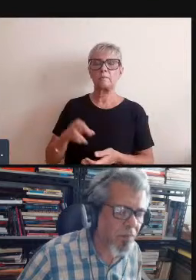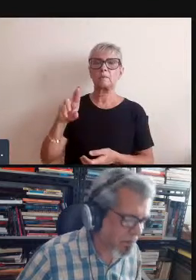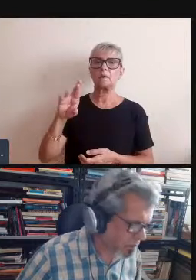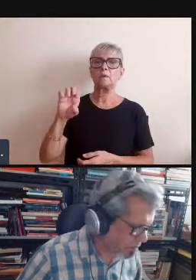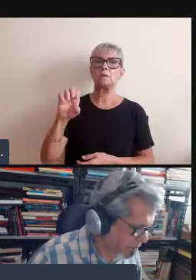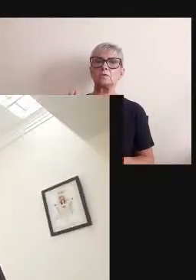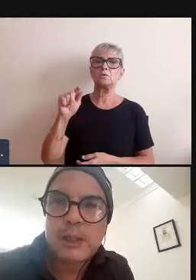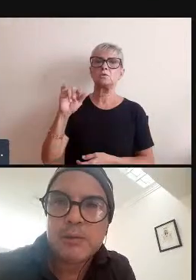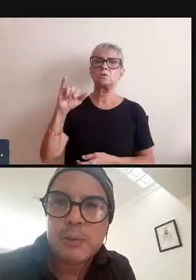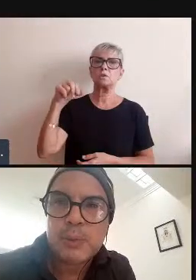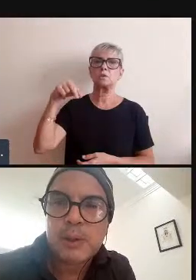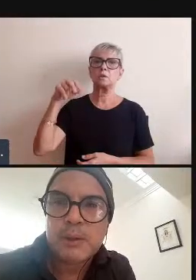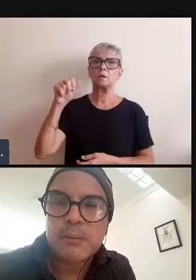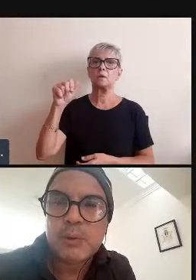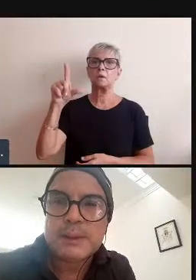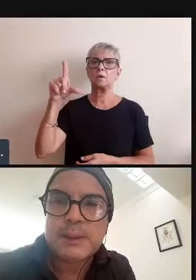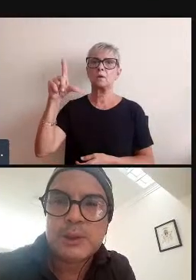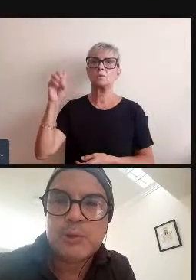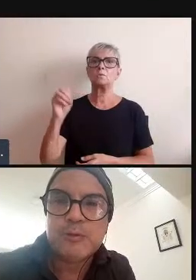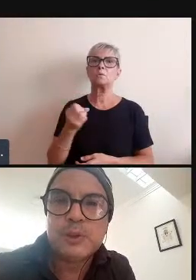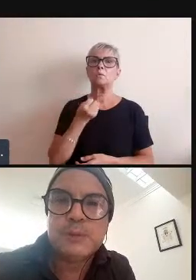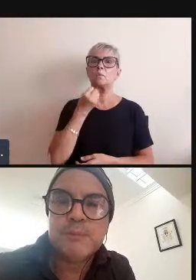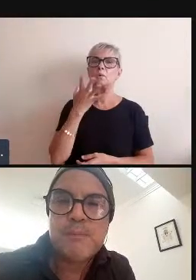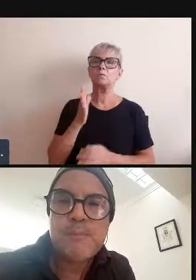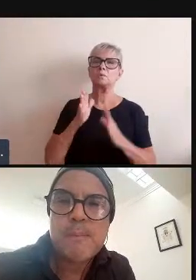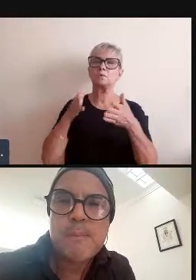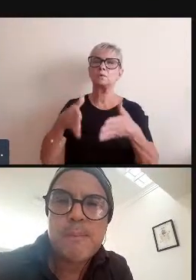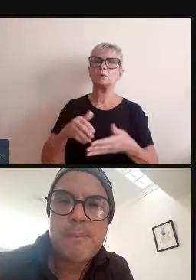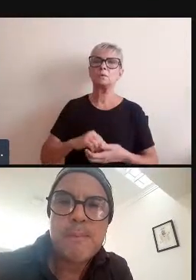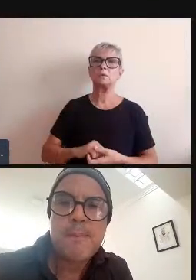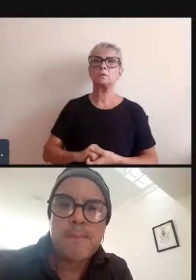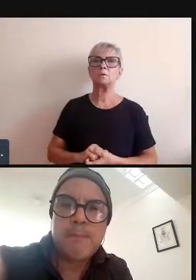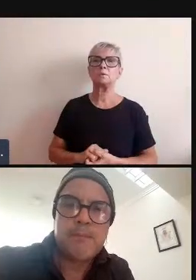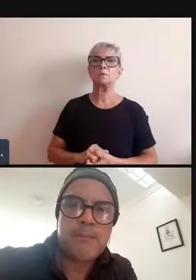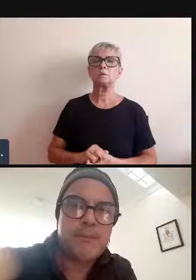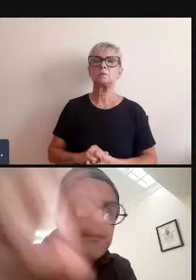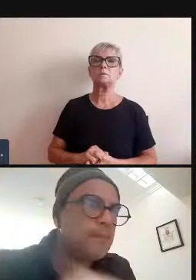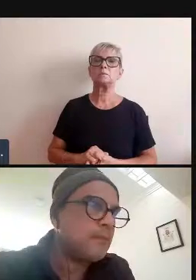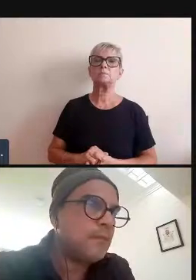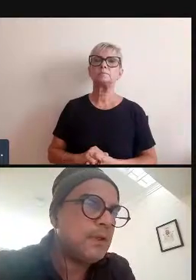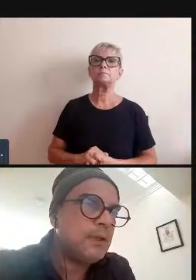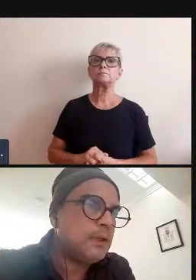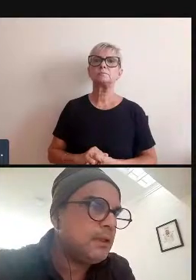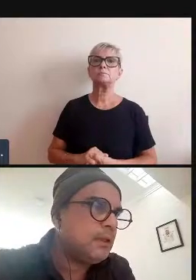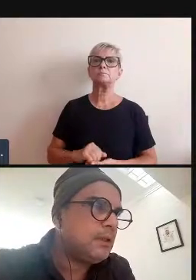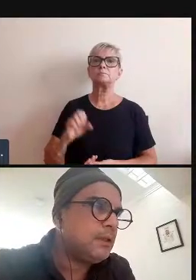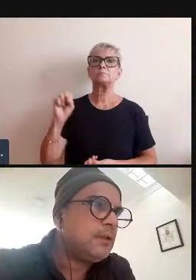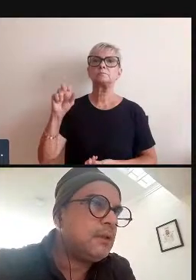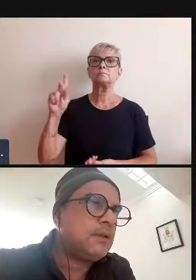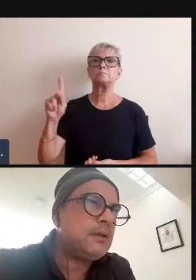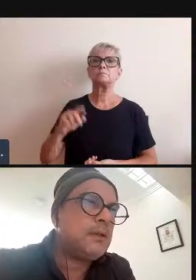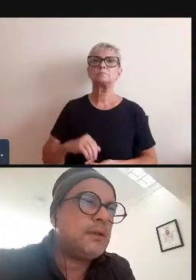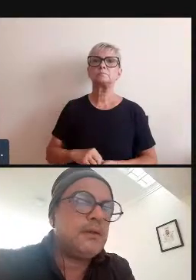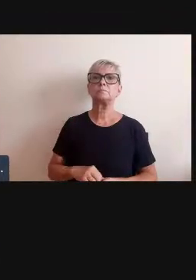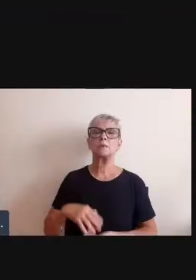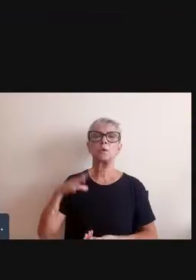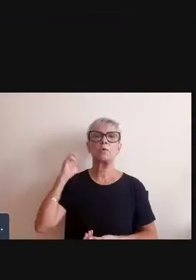-vindo e mais uma vez obrigado pelo aceito do convite ok já estão me ouvindo bem